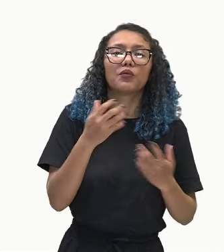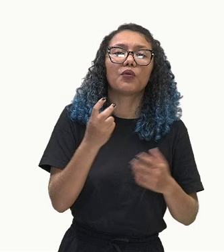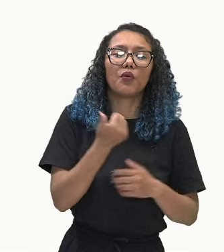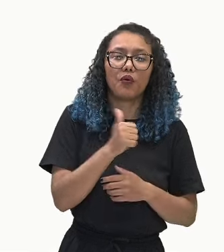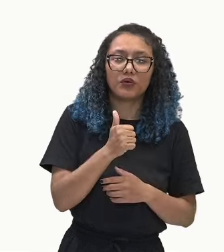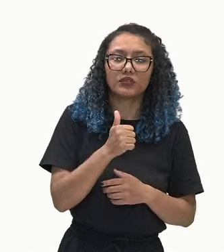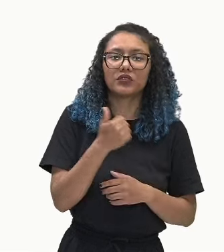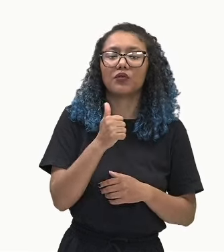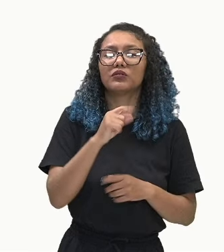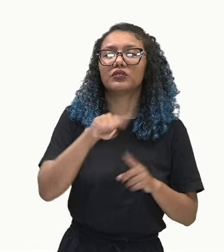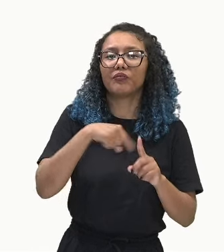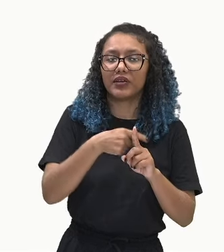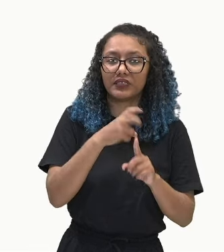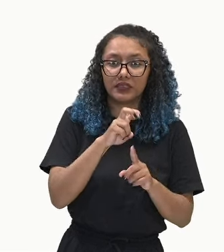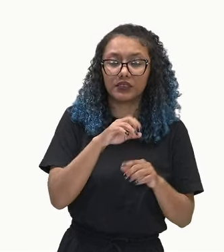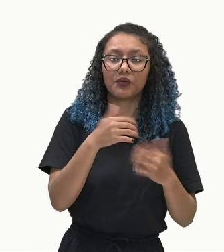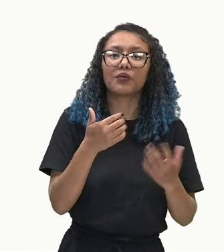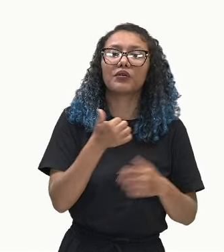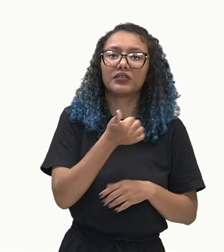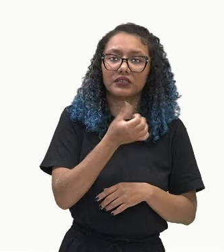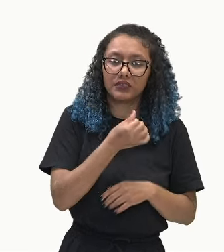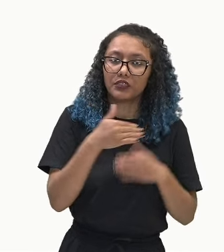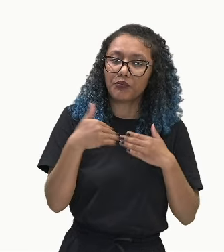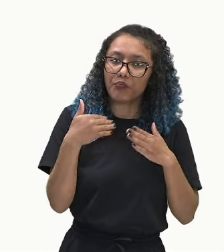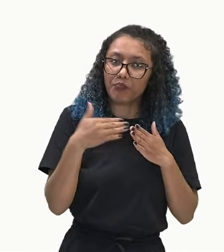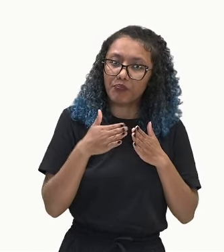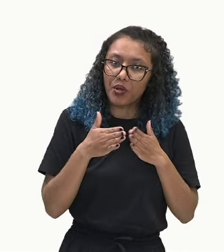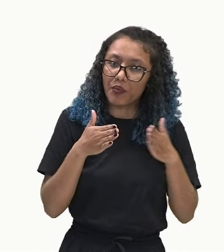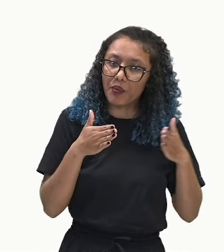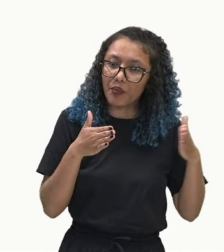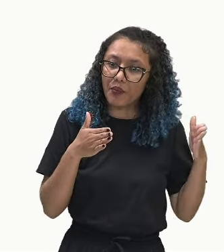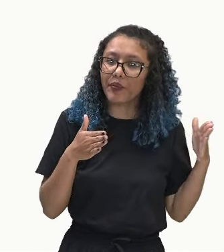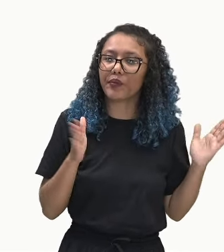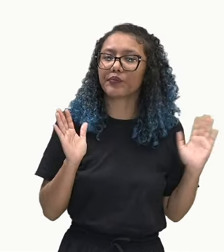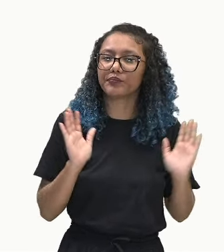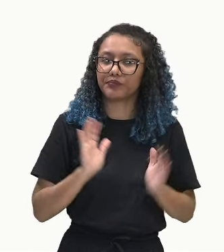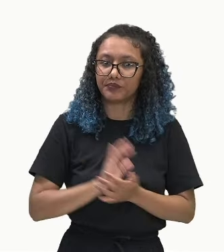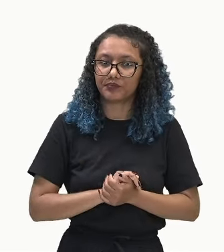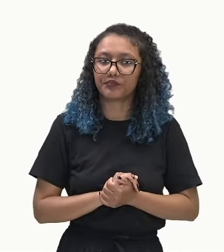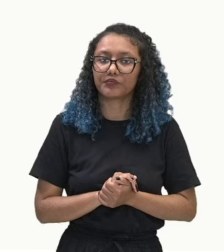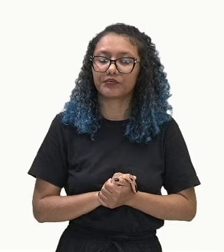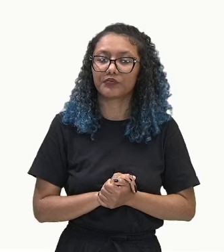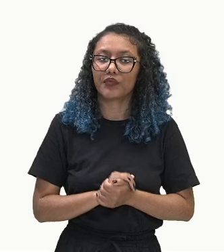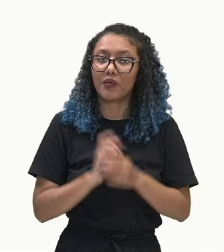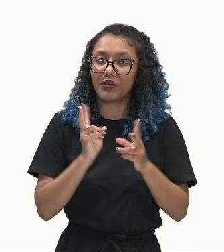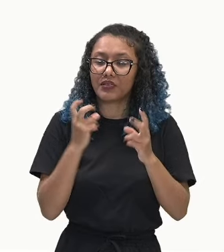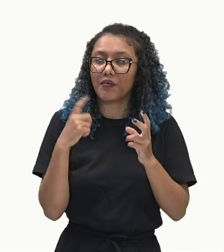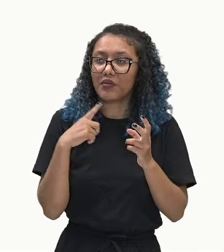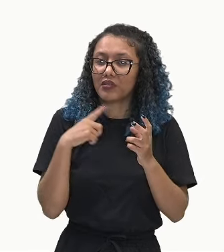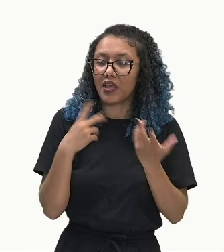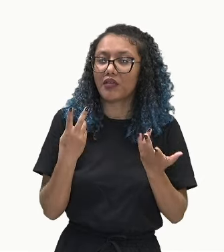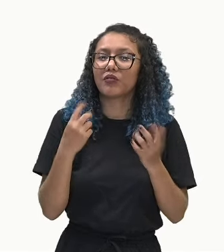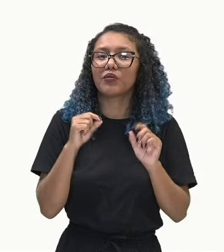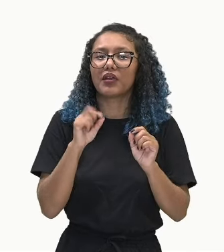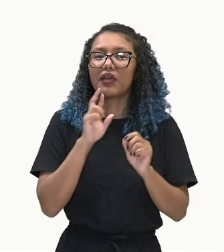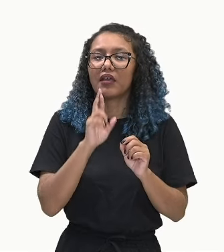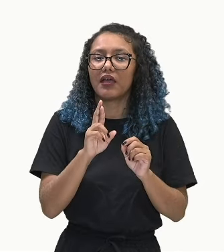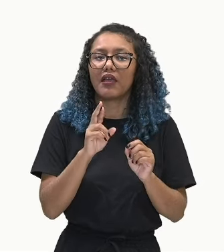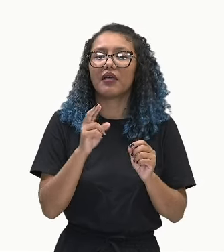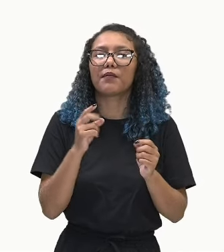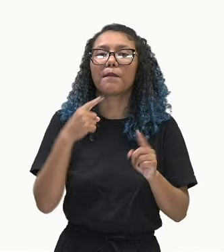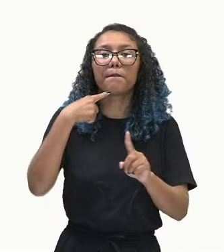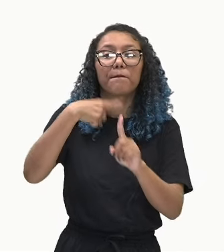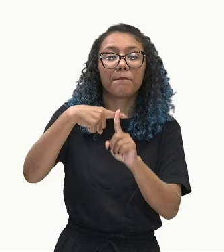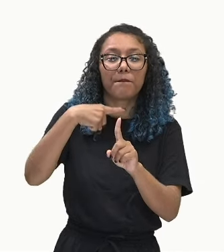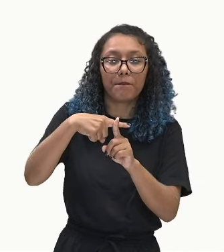5, 16. E assim por diante. Vejam, temos uma razão positiva e